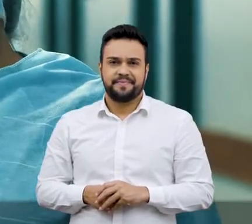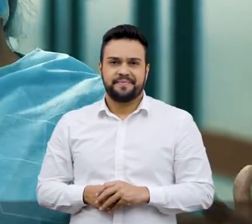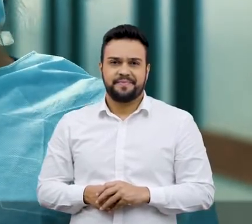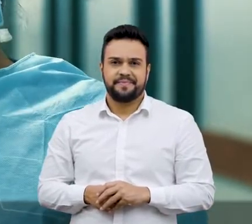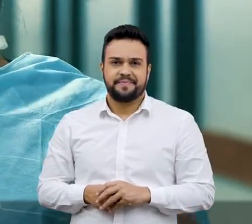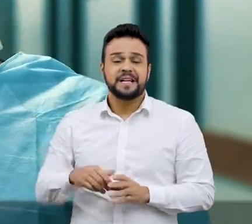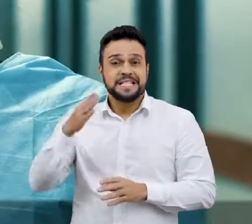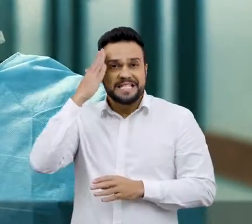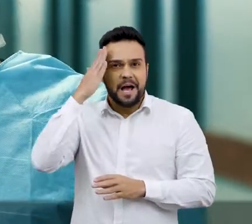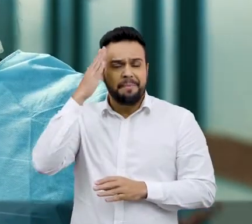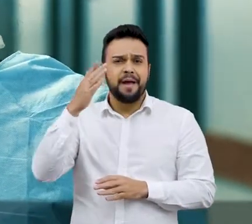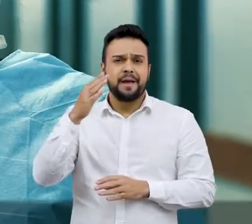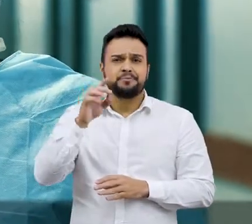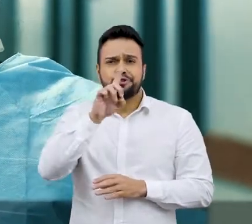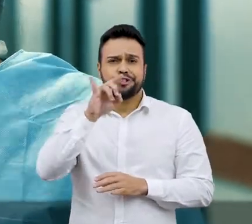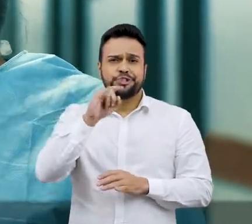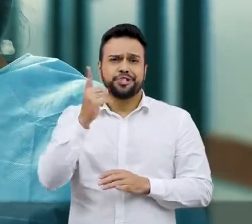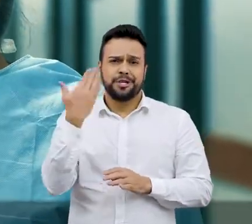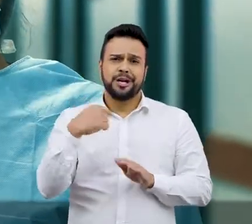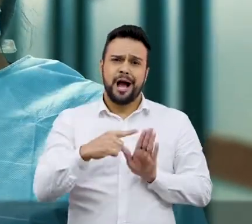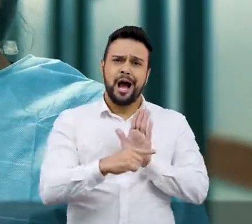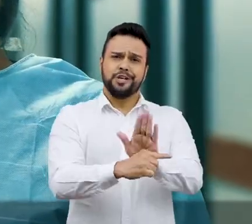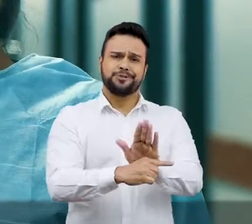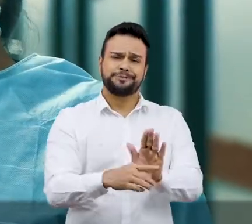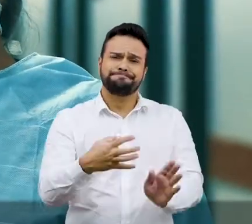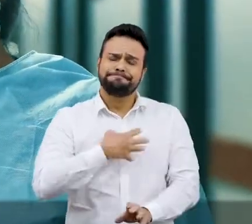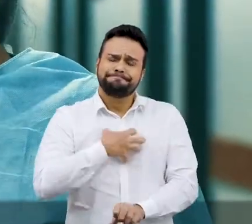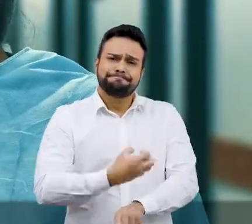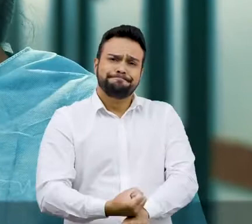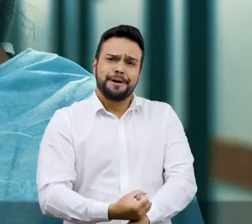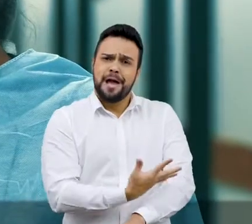Saber que eu contribuí de alguma...